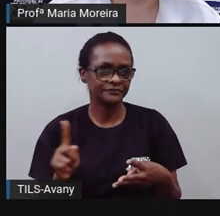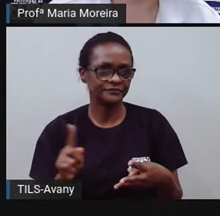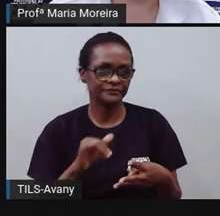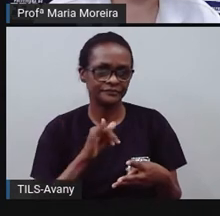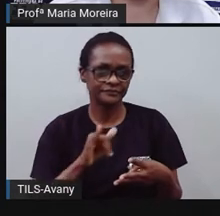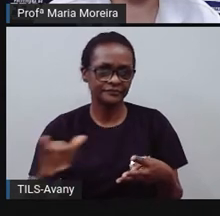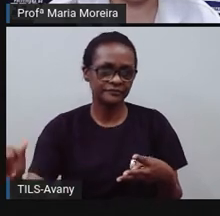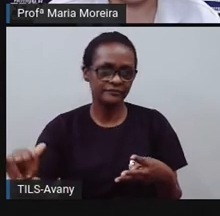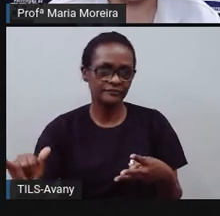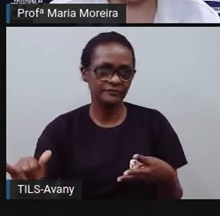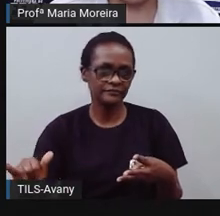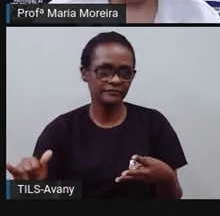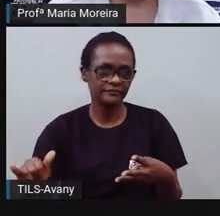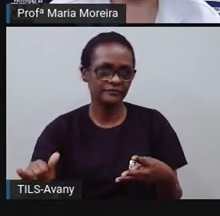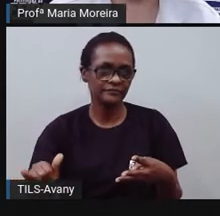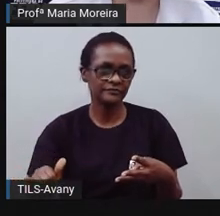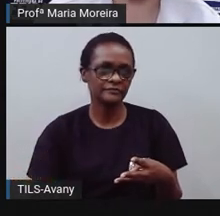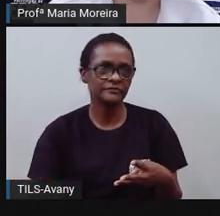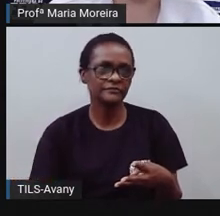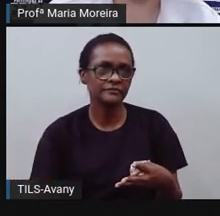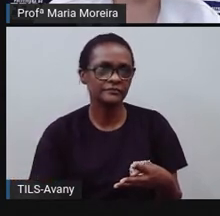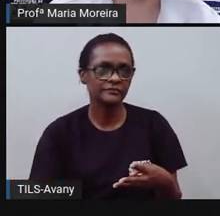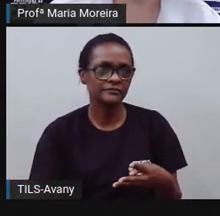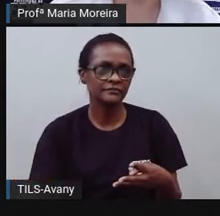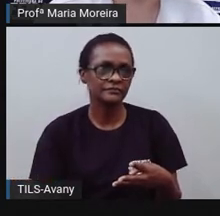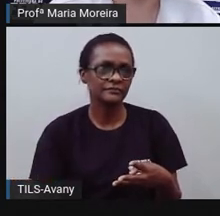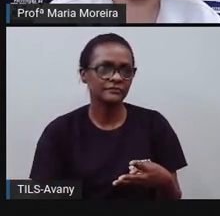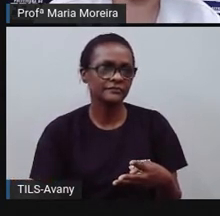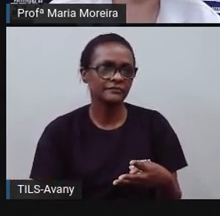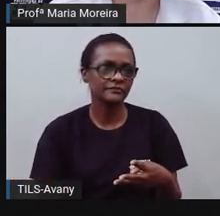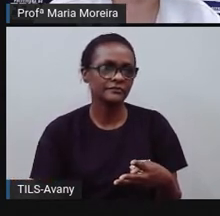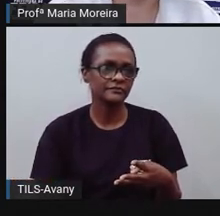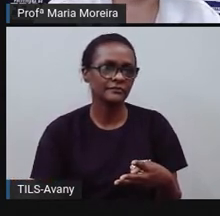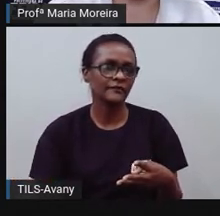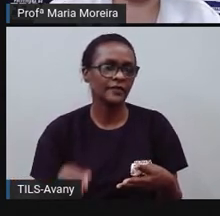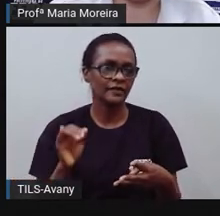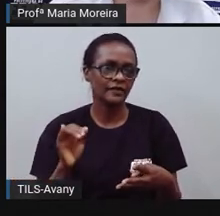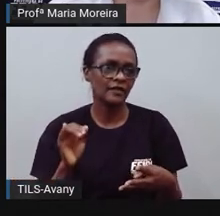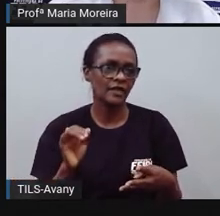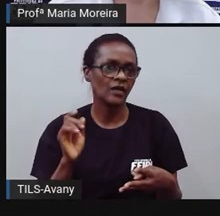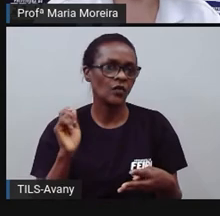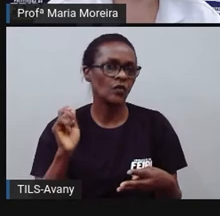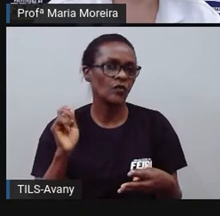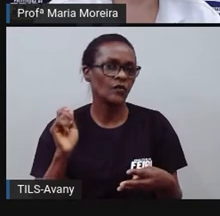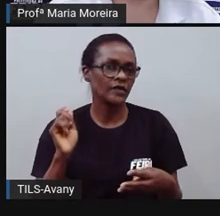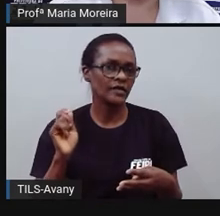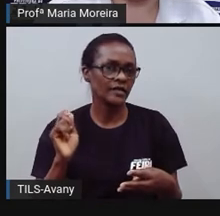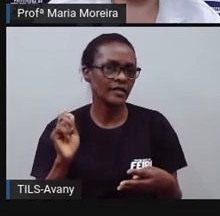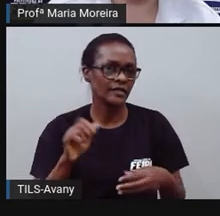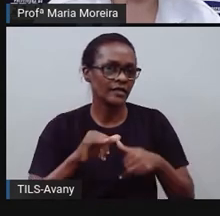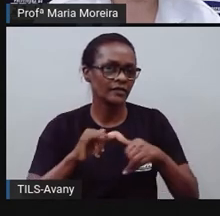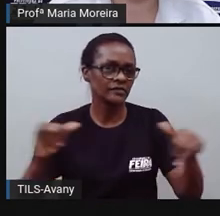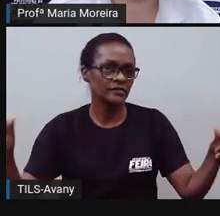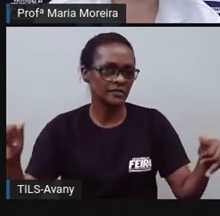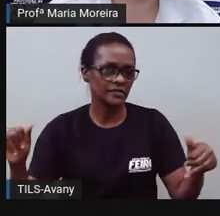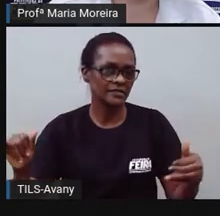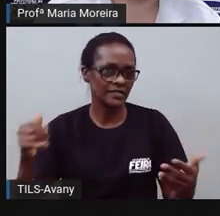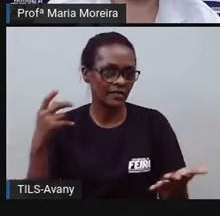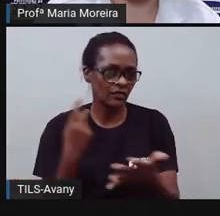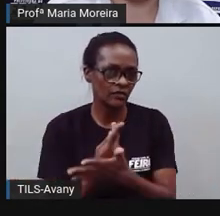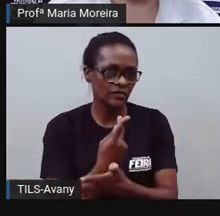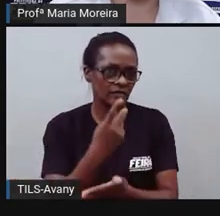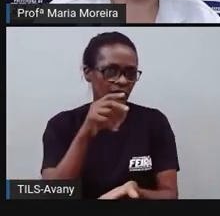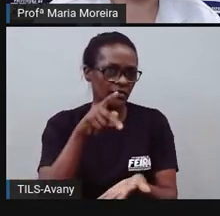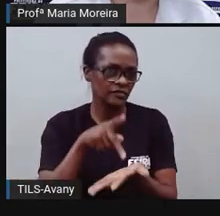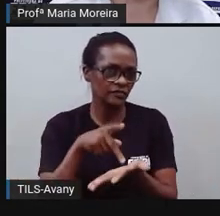fatos reais, divulgados aonde? Jornais, rádio, televisão, sites de